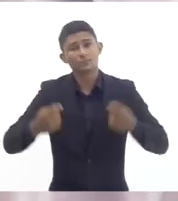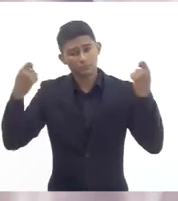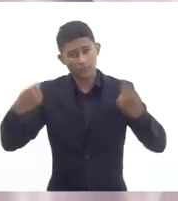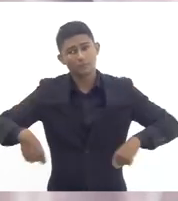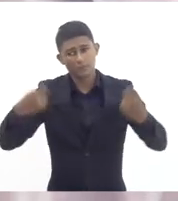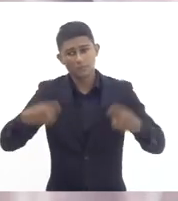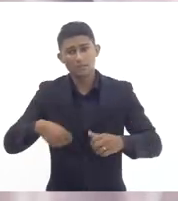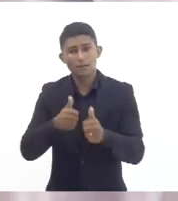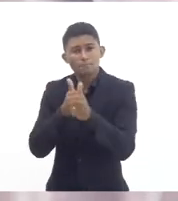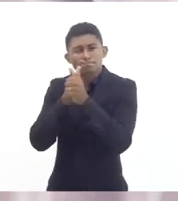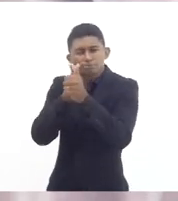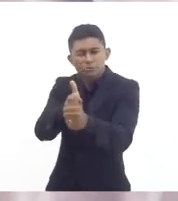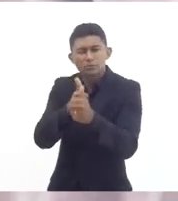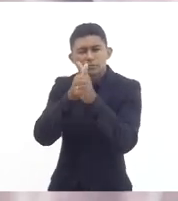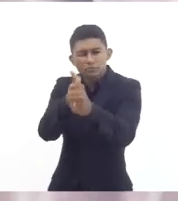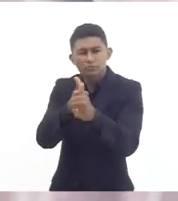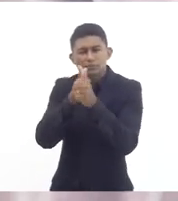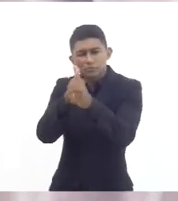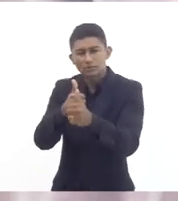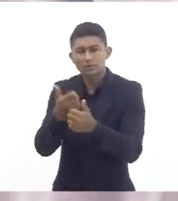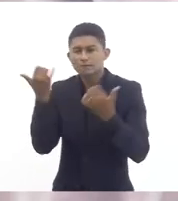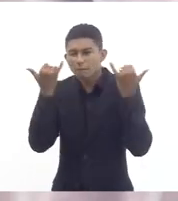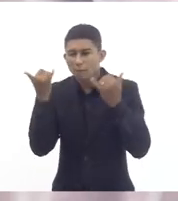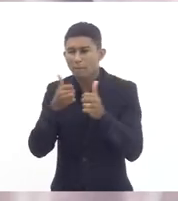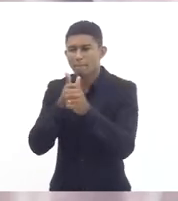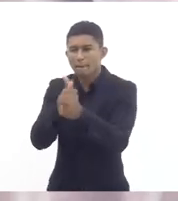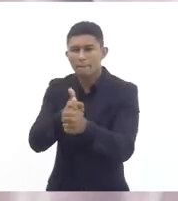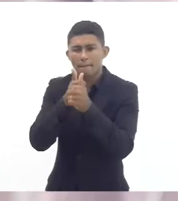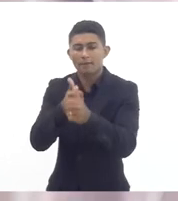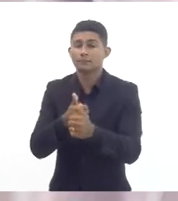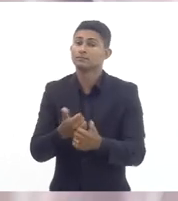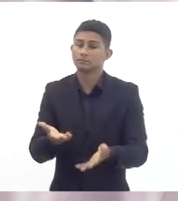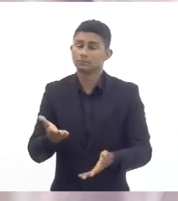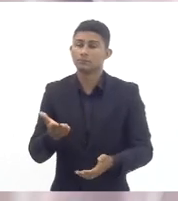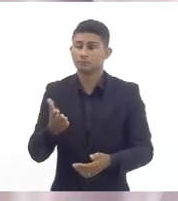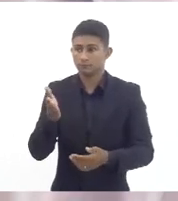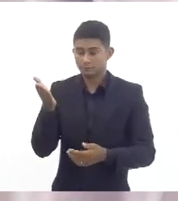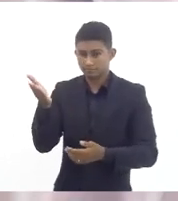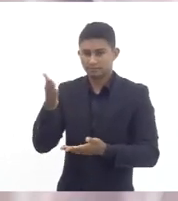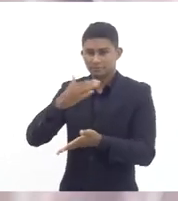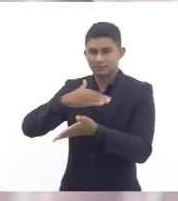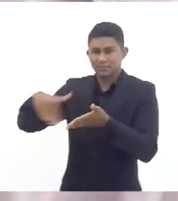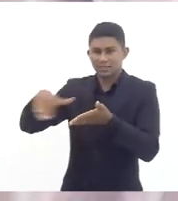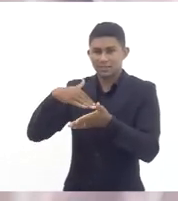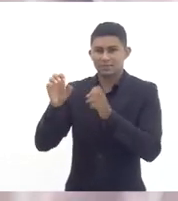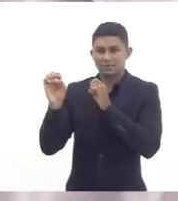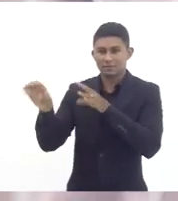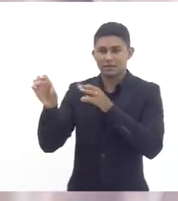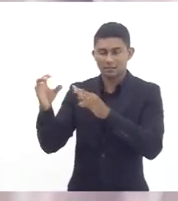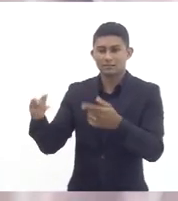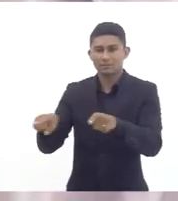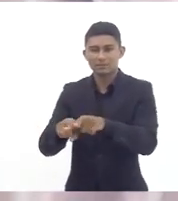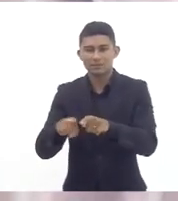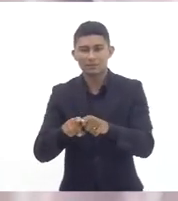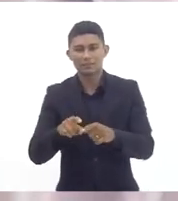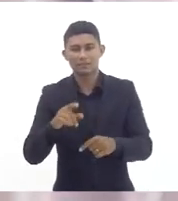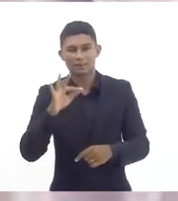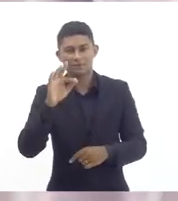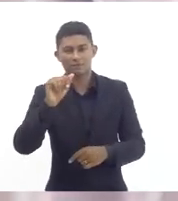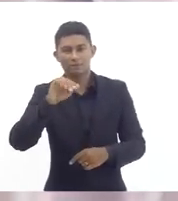acompanhamento permanente e eu entendo e eu quero reforçar isso para a Secretaria de Educação para a Faiatec antes de devolver a palavra